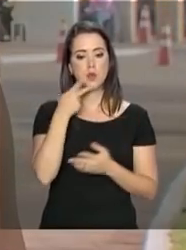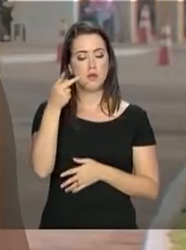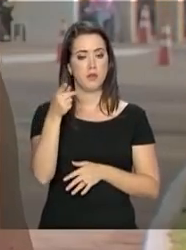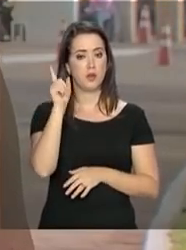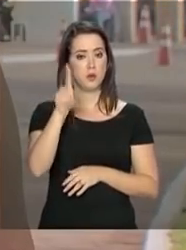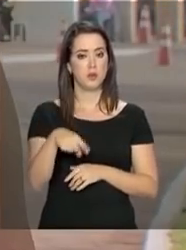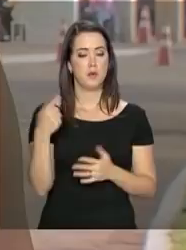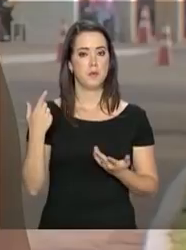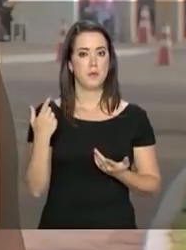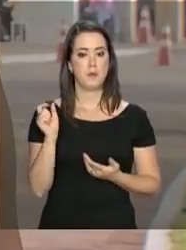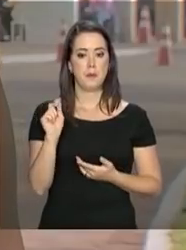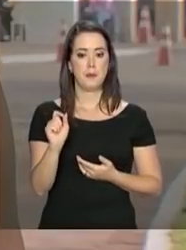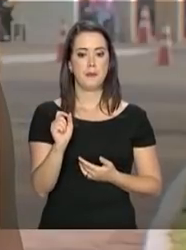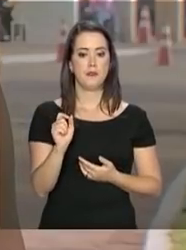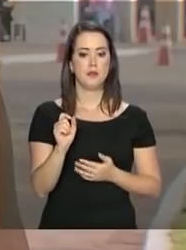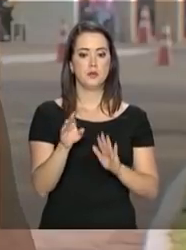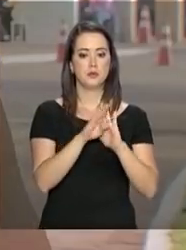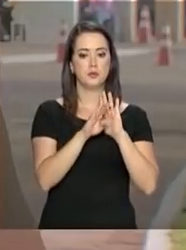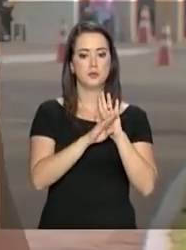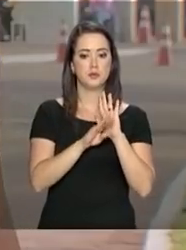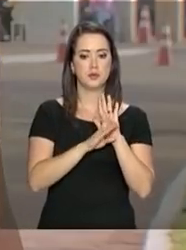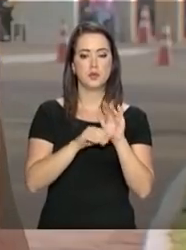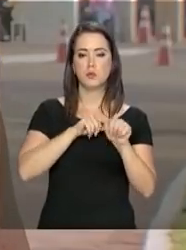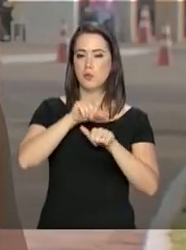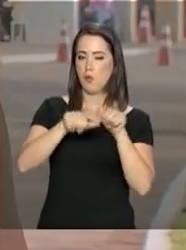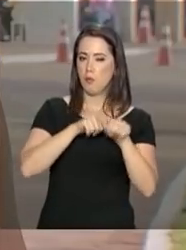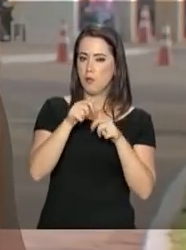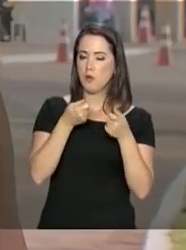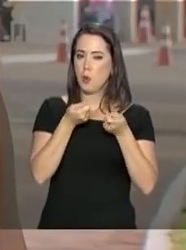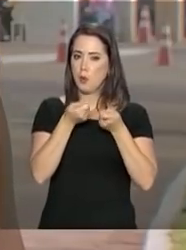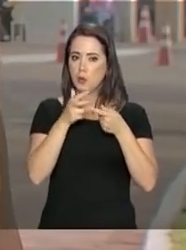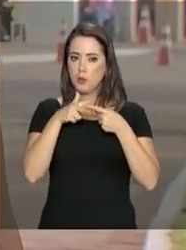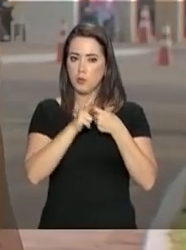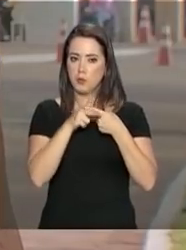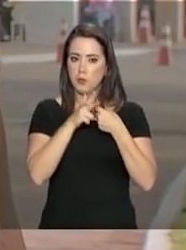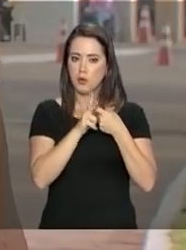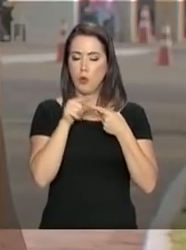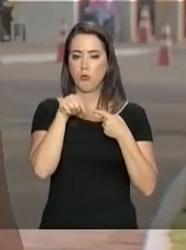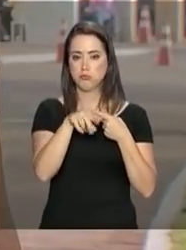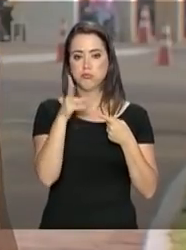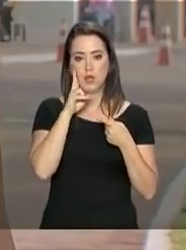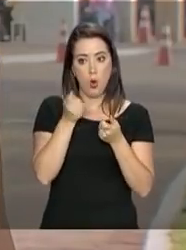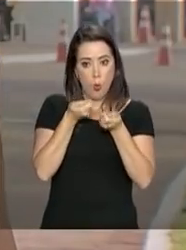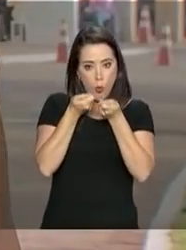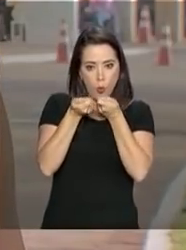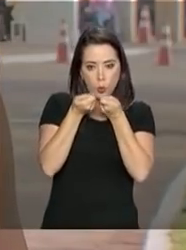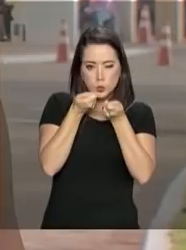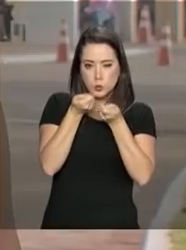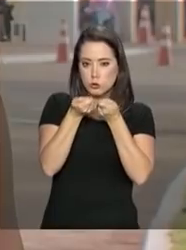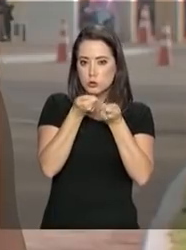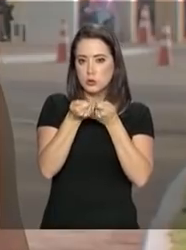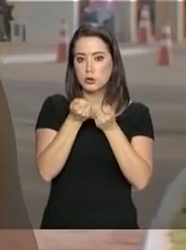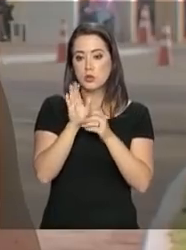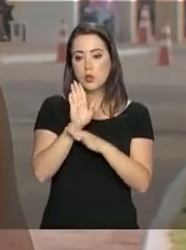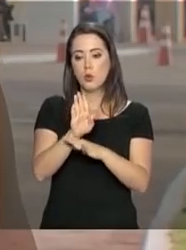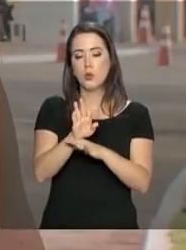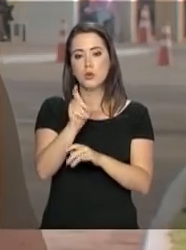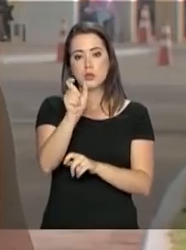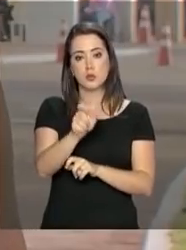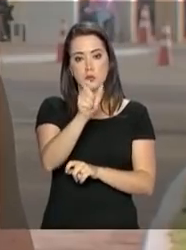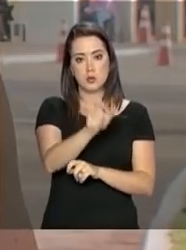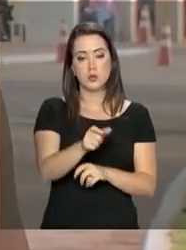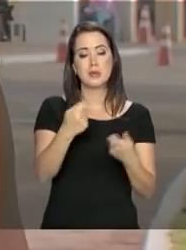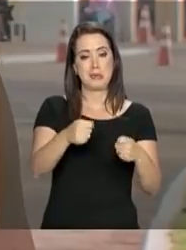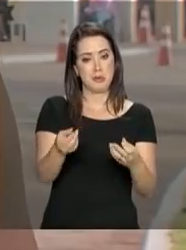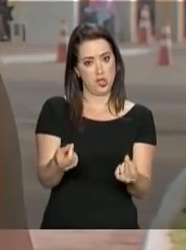comentou que o programa vai passar por um pente fino, né? Esse programa que atende pessoas mais desfavorecidas vai